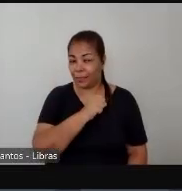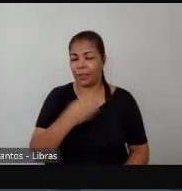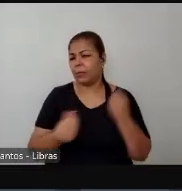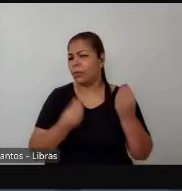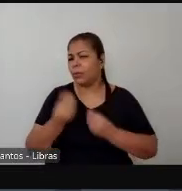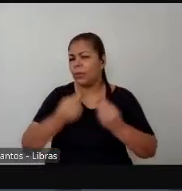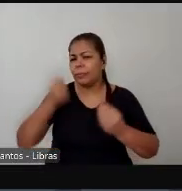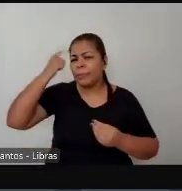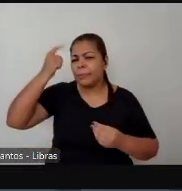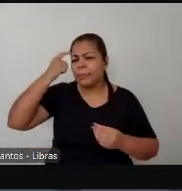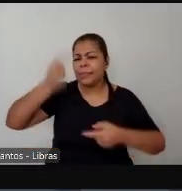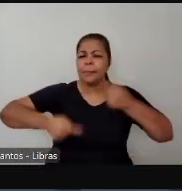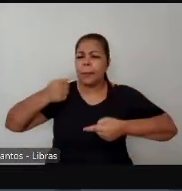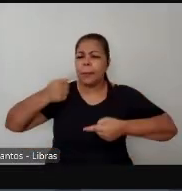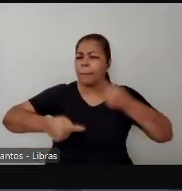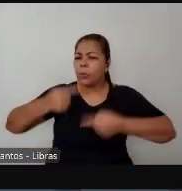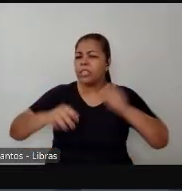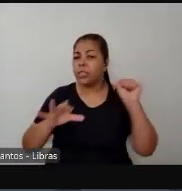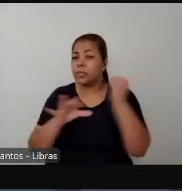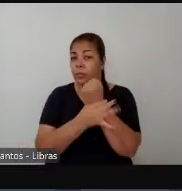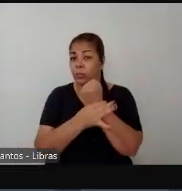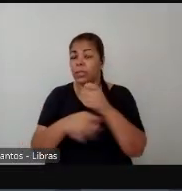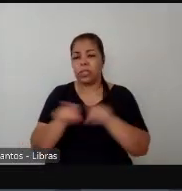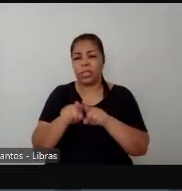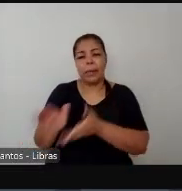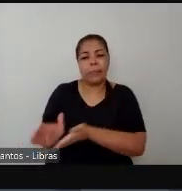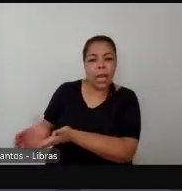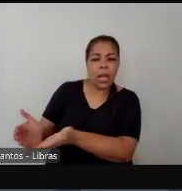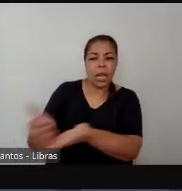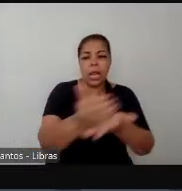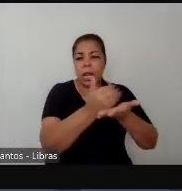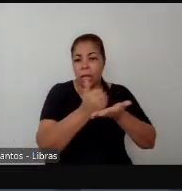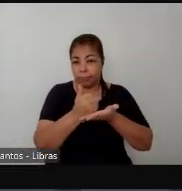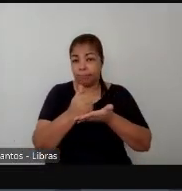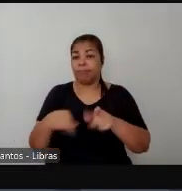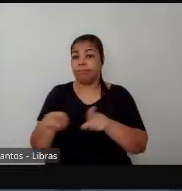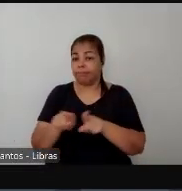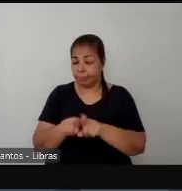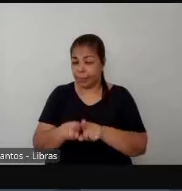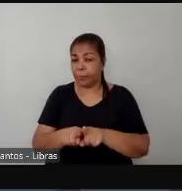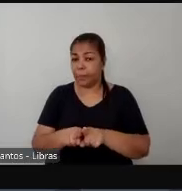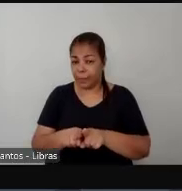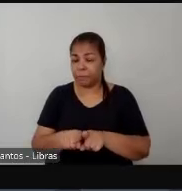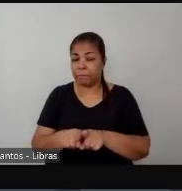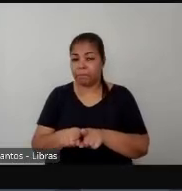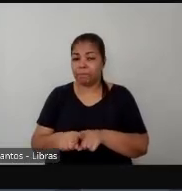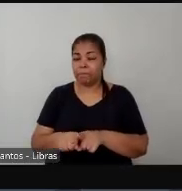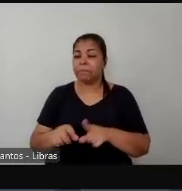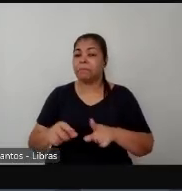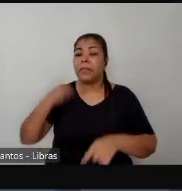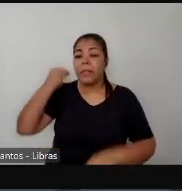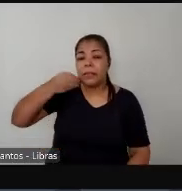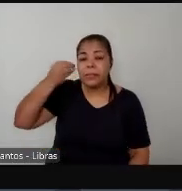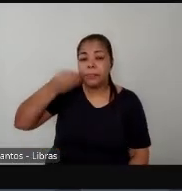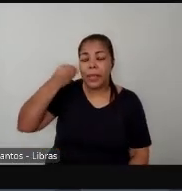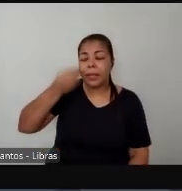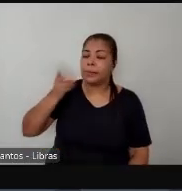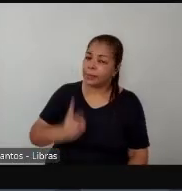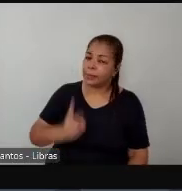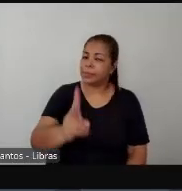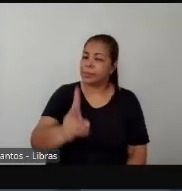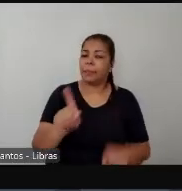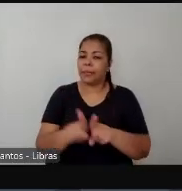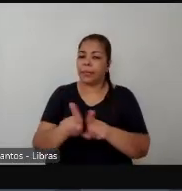segurança que possa acolher esses processos extremados de subjetivação e a experiência permanente de aniquilamento